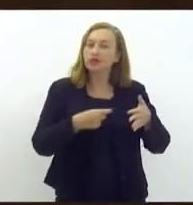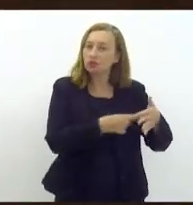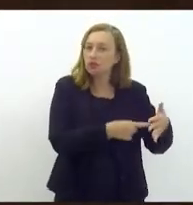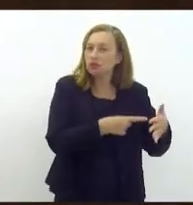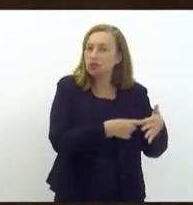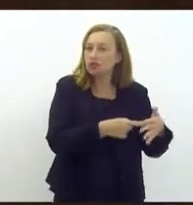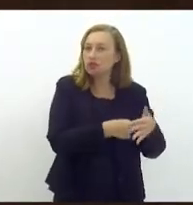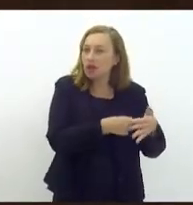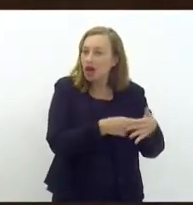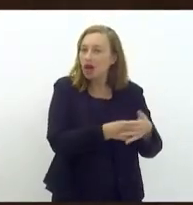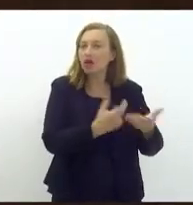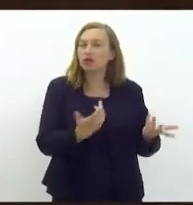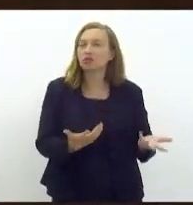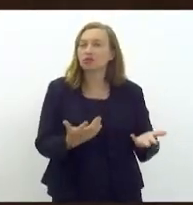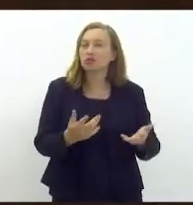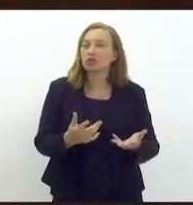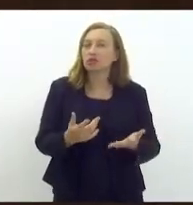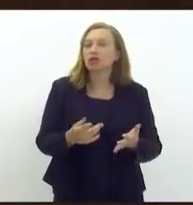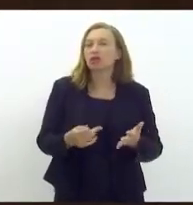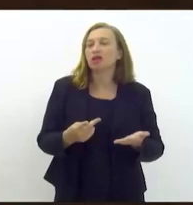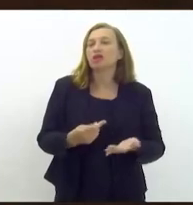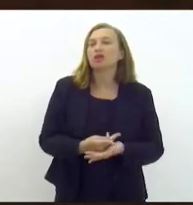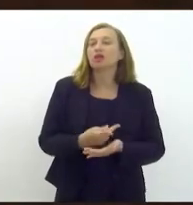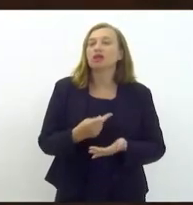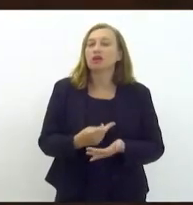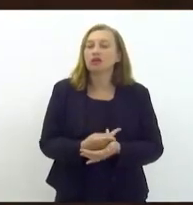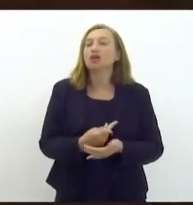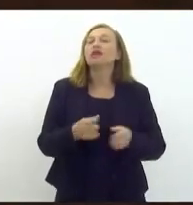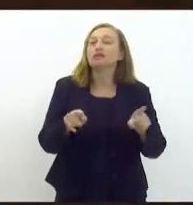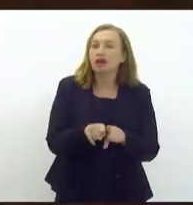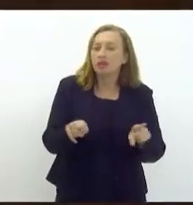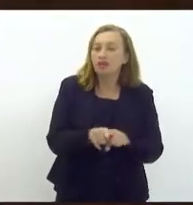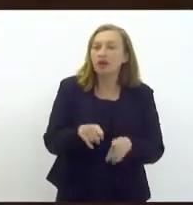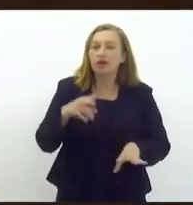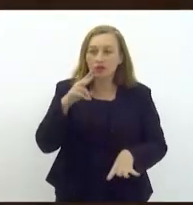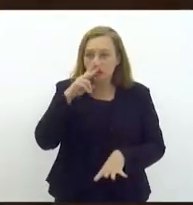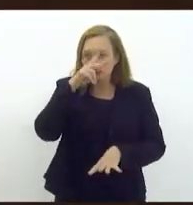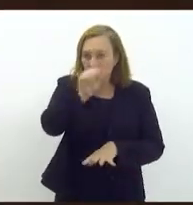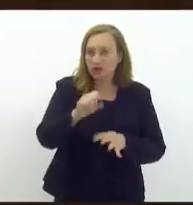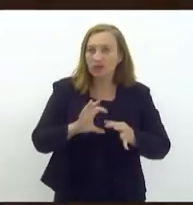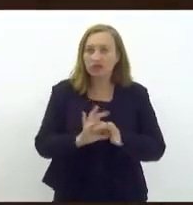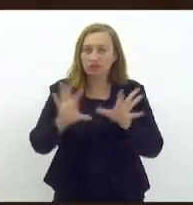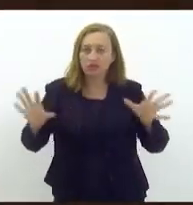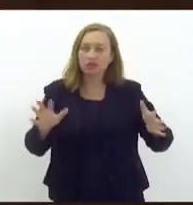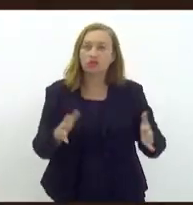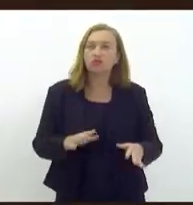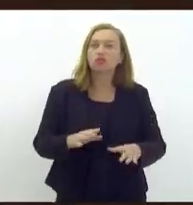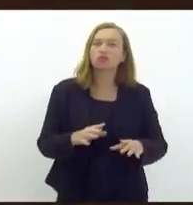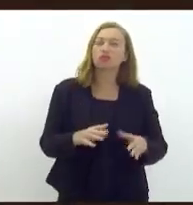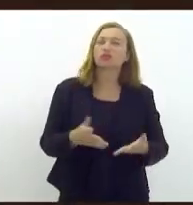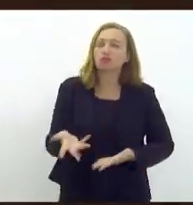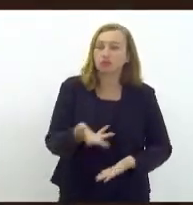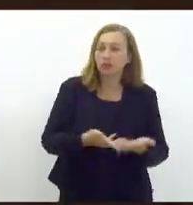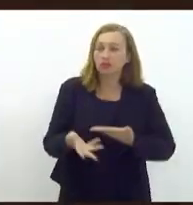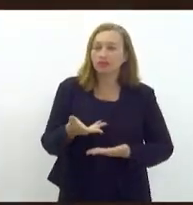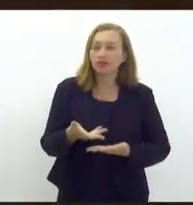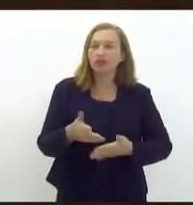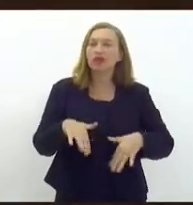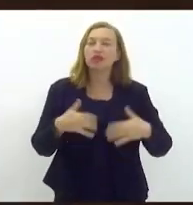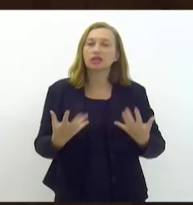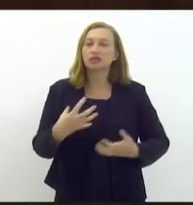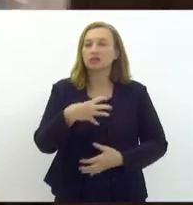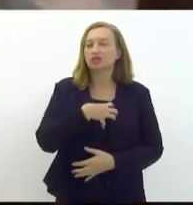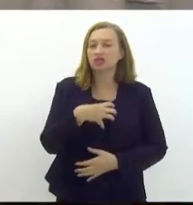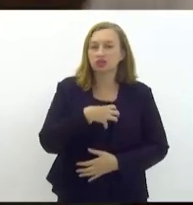momentos de arbítrio e também no sentido de fortalecerem a democracia com a sua participação altiva. Nesse